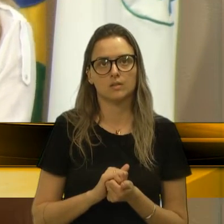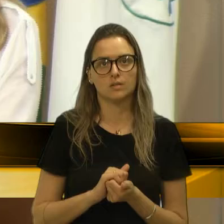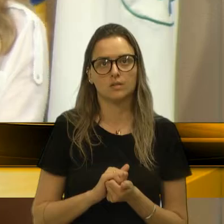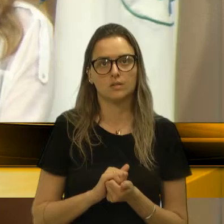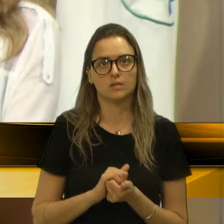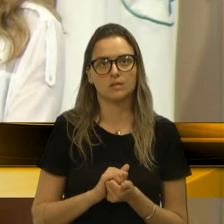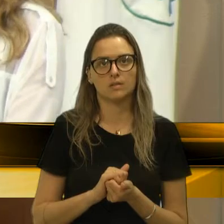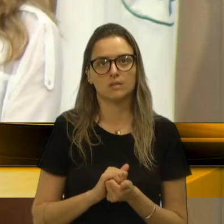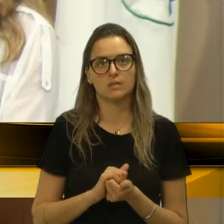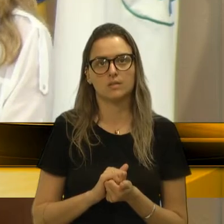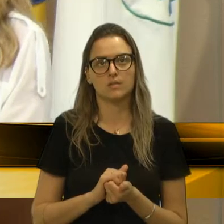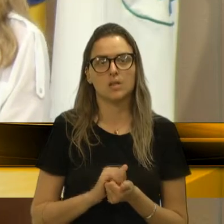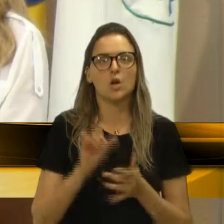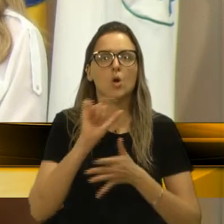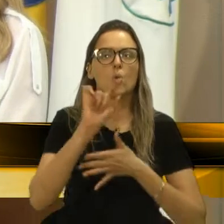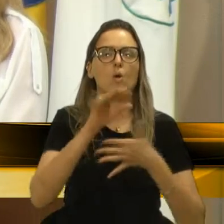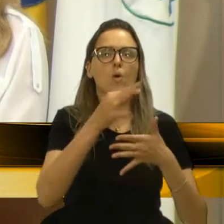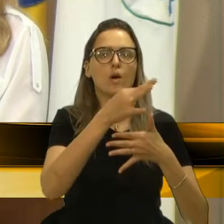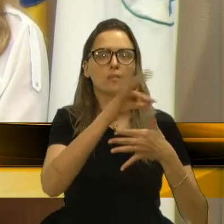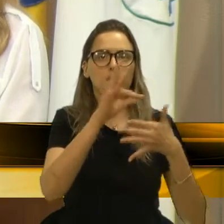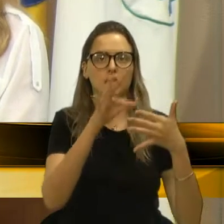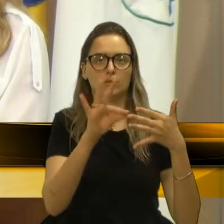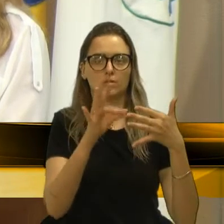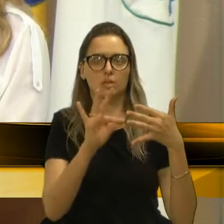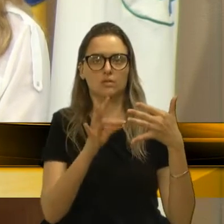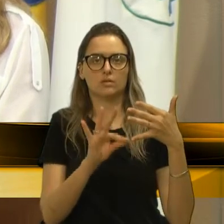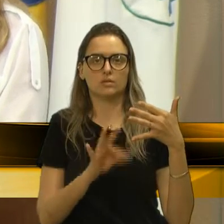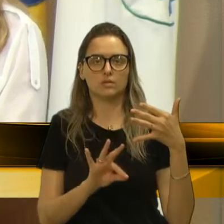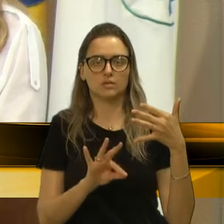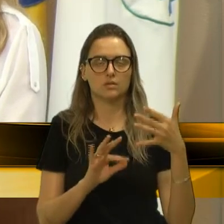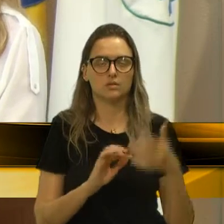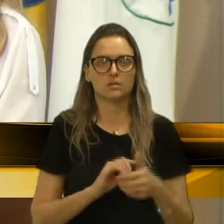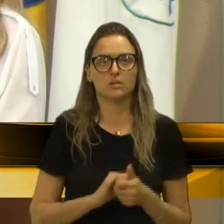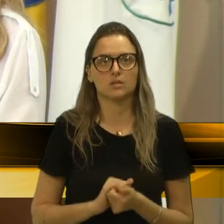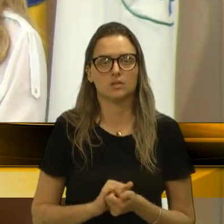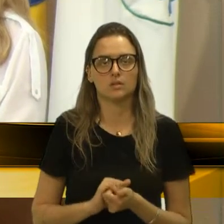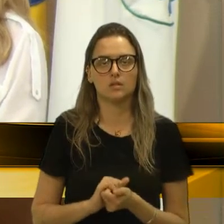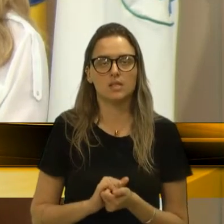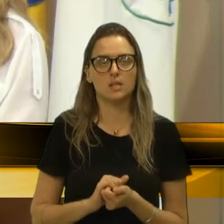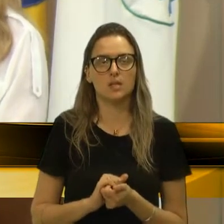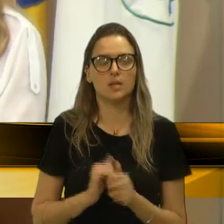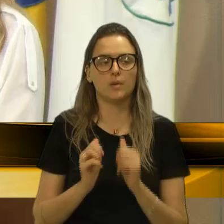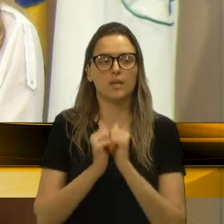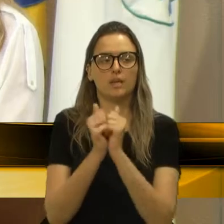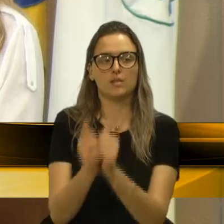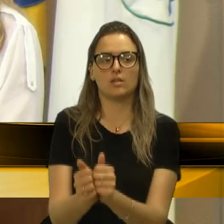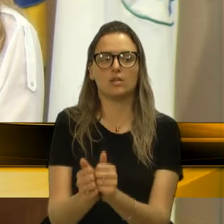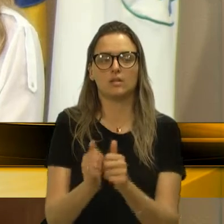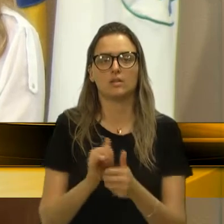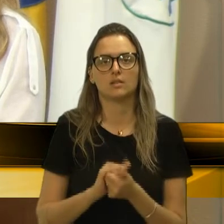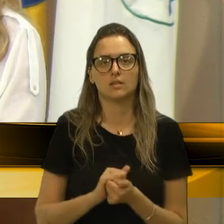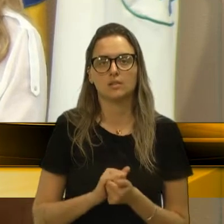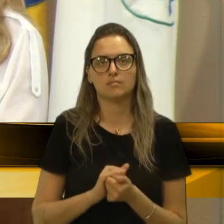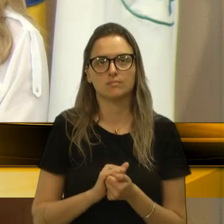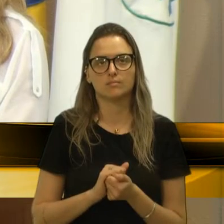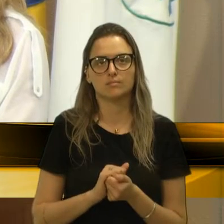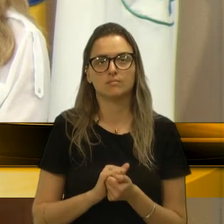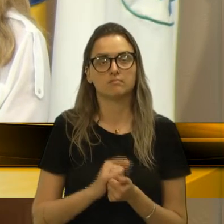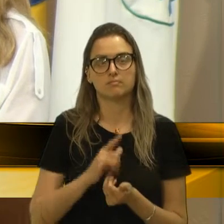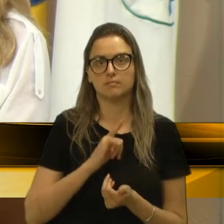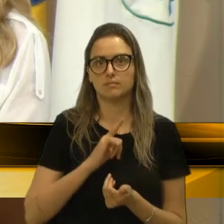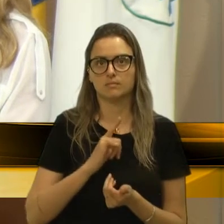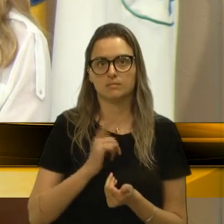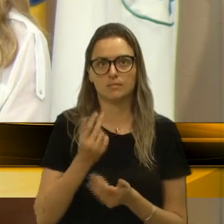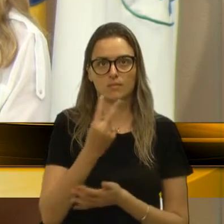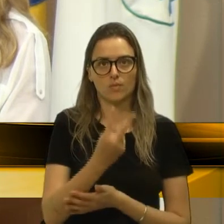o critério, de forma, assim, resumida para a escolha, foram